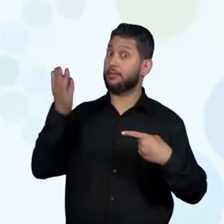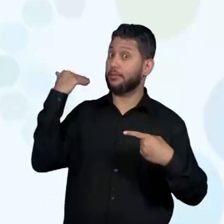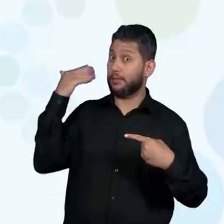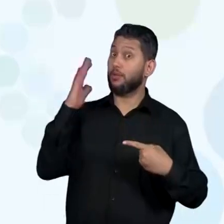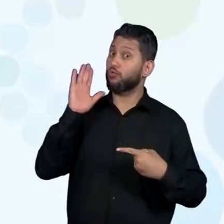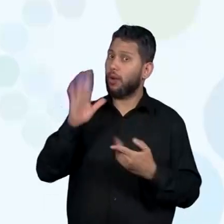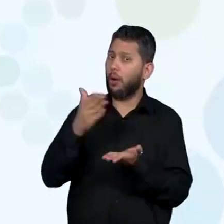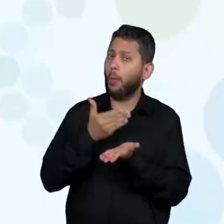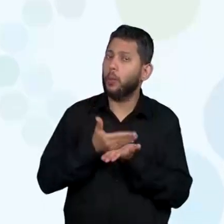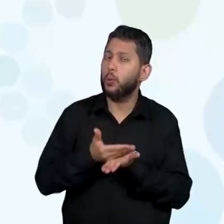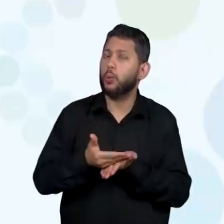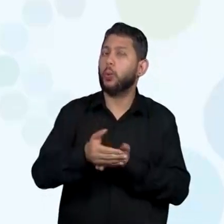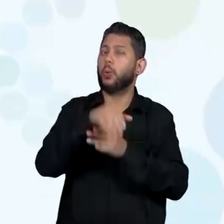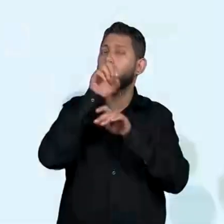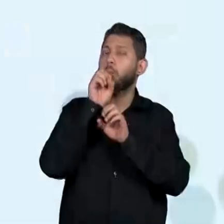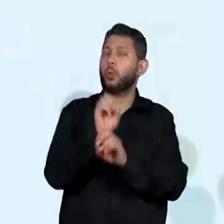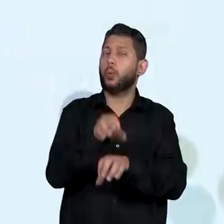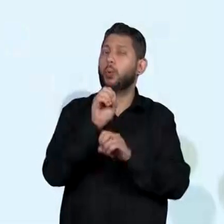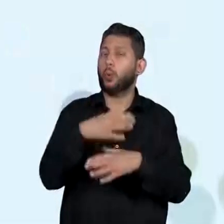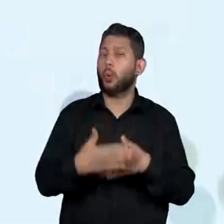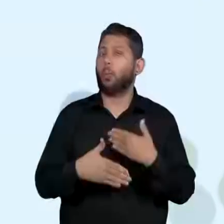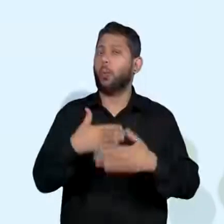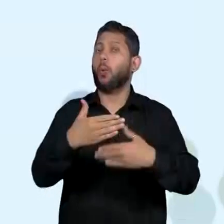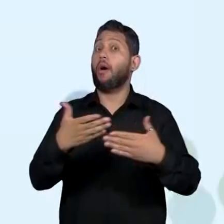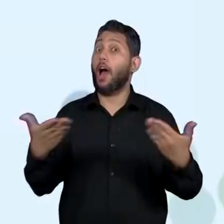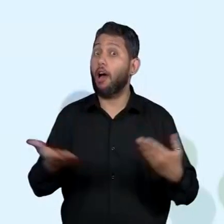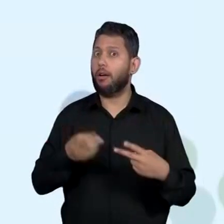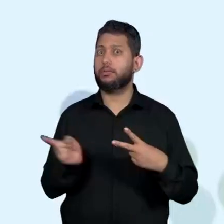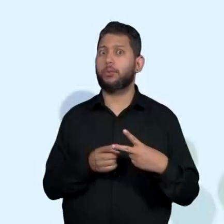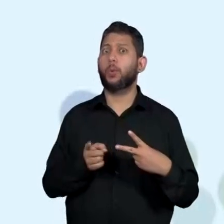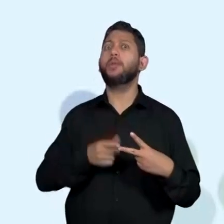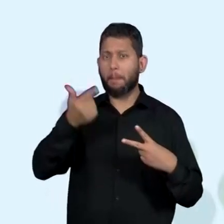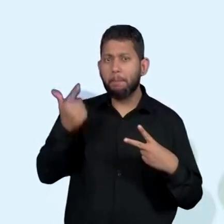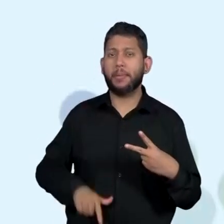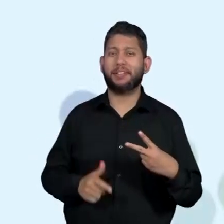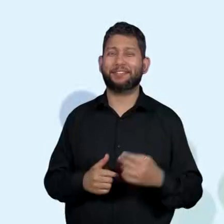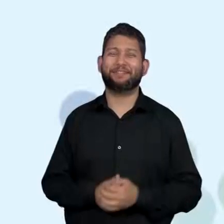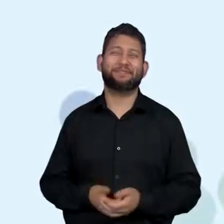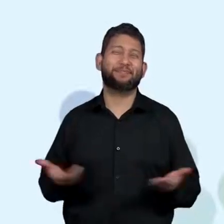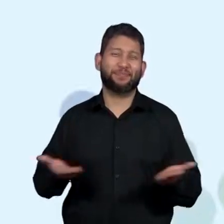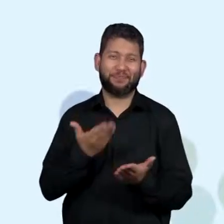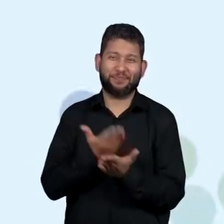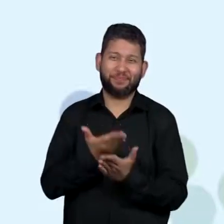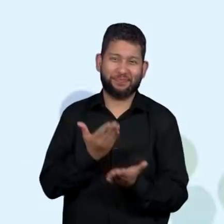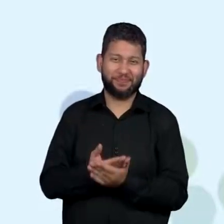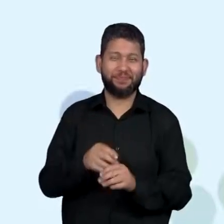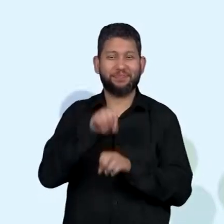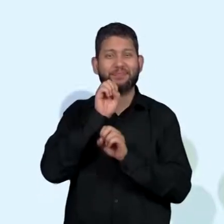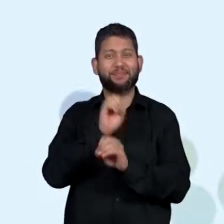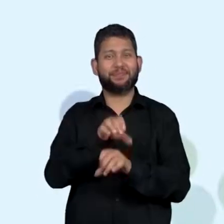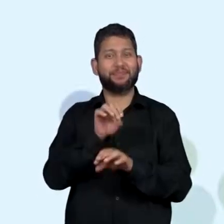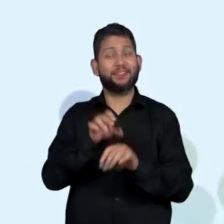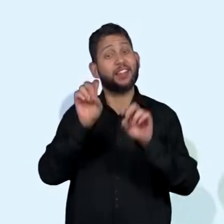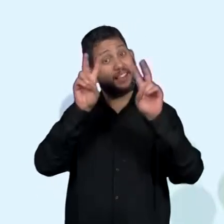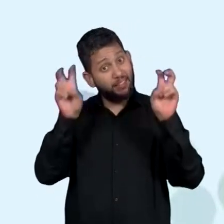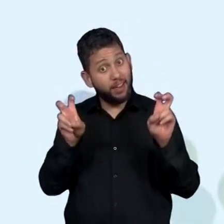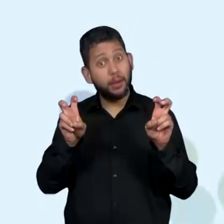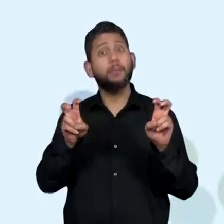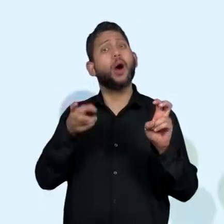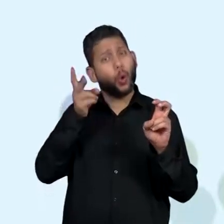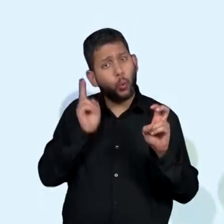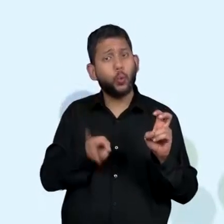introdução sobre esse assunto. Nesta aula, continuaremos explorando